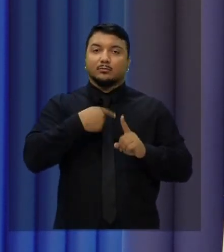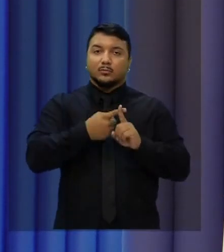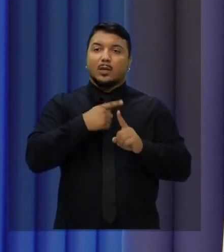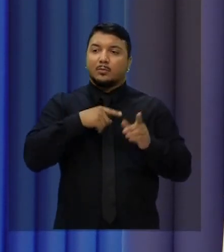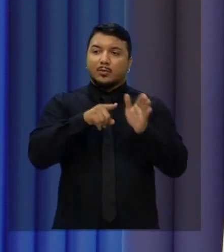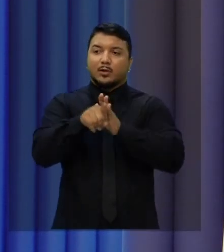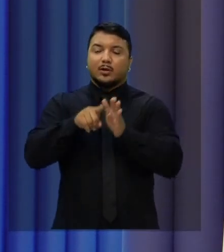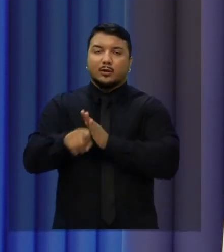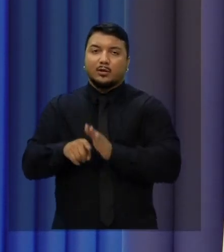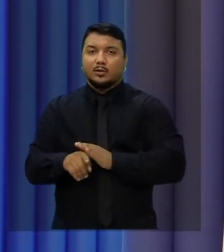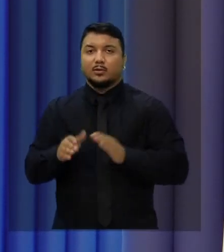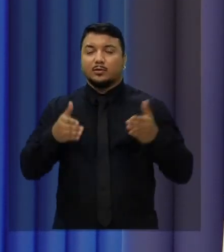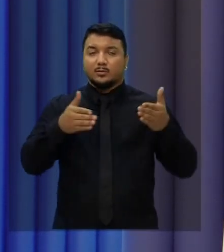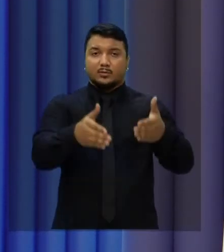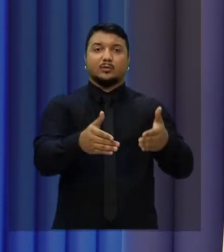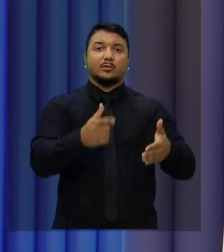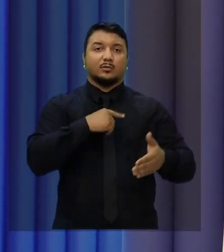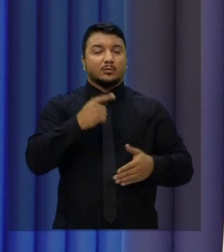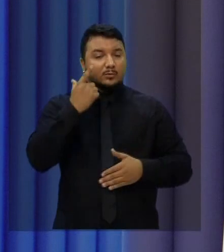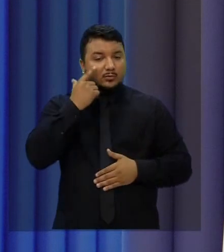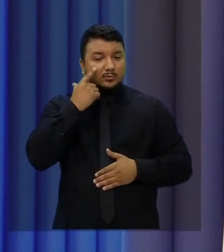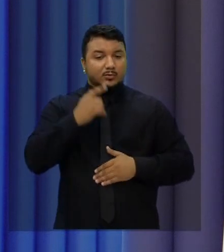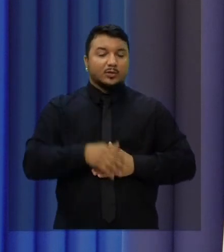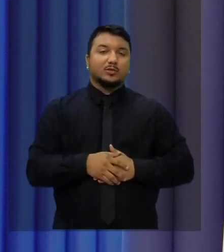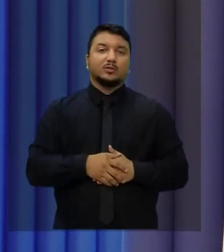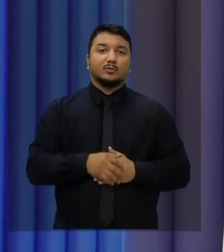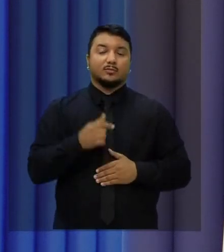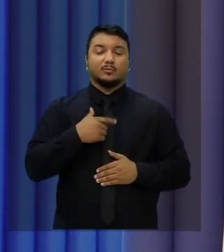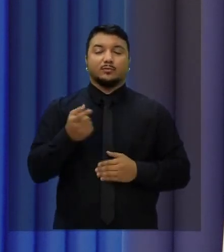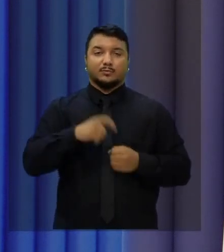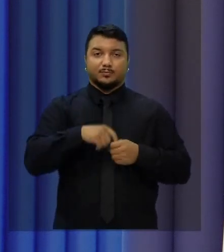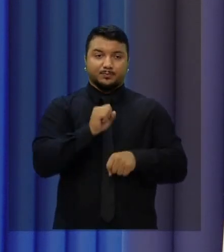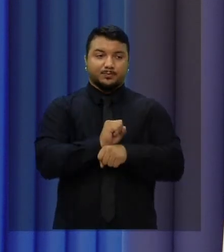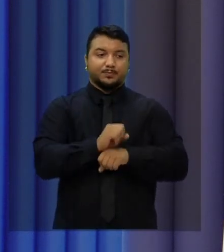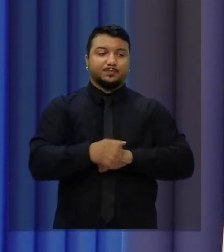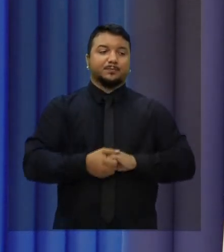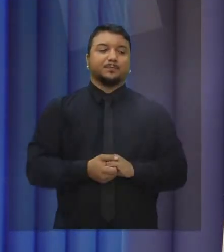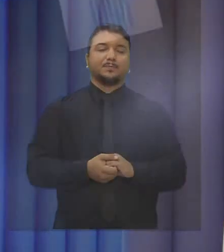perguntas com temas determinados em sorteio. A gente volta já já para você.